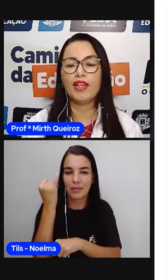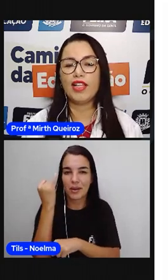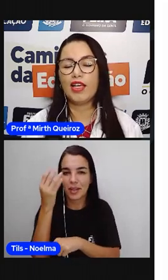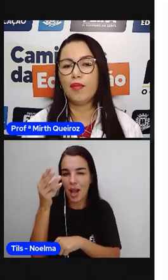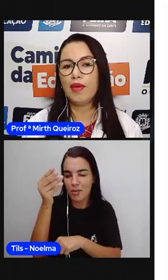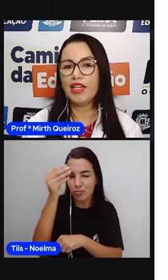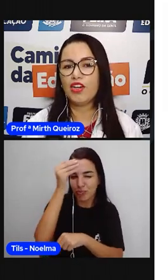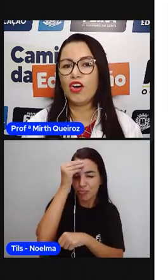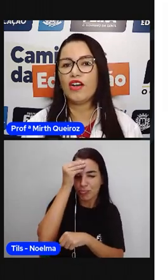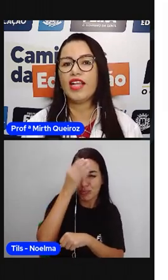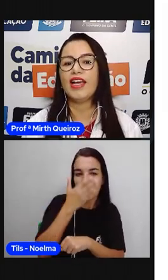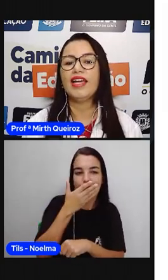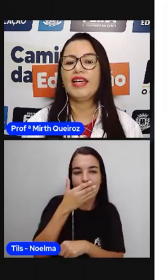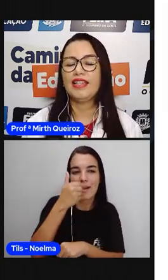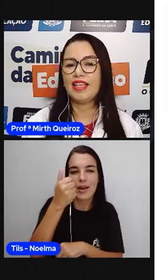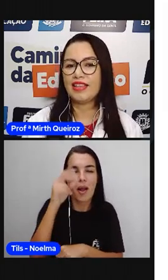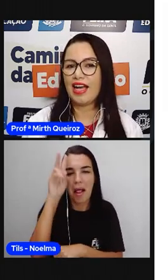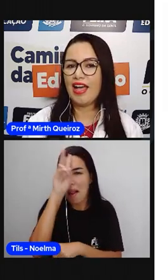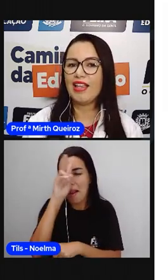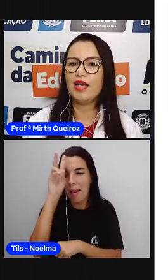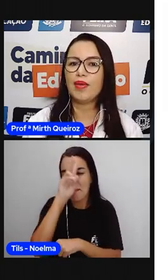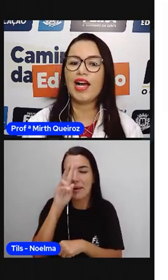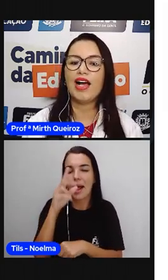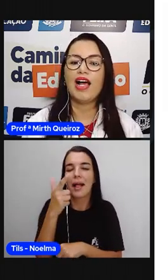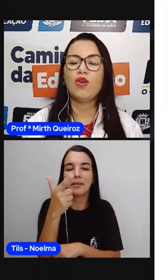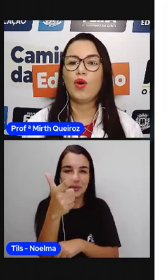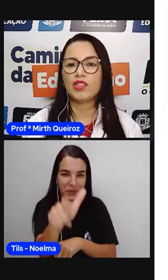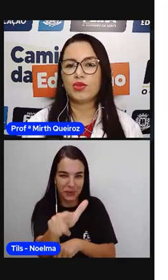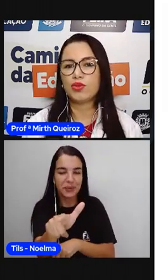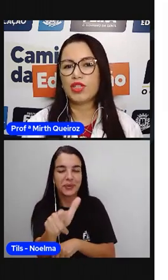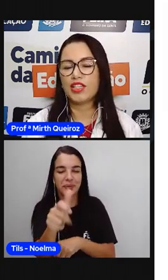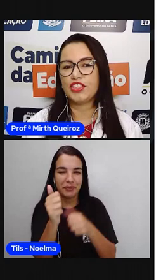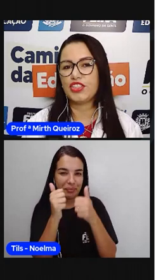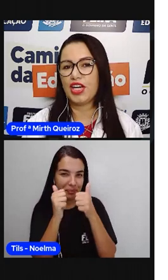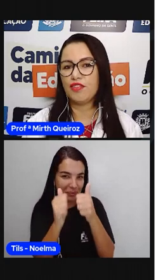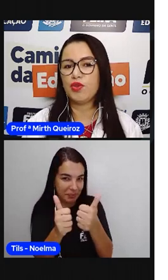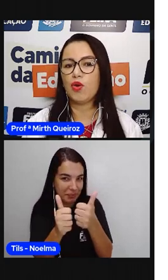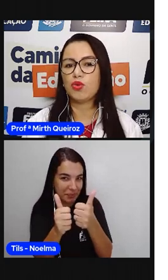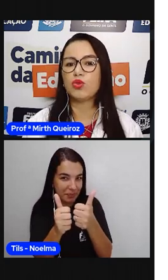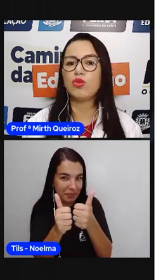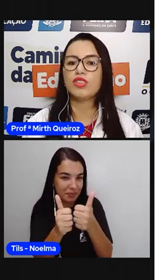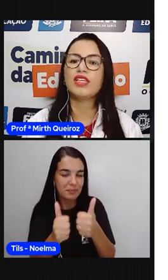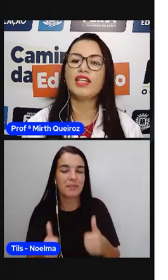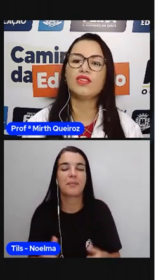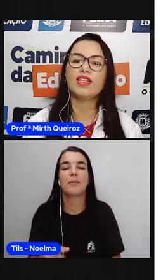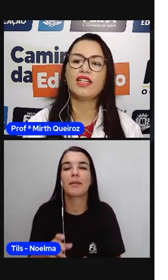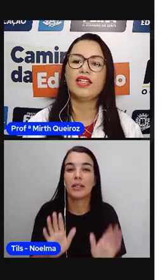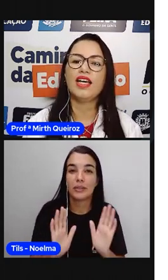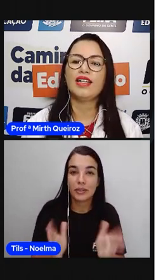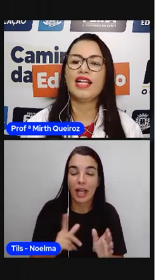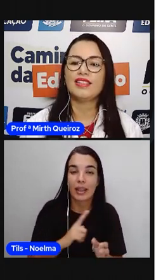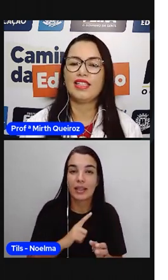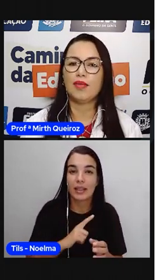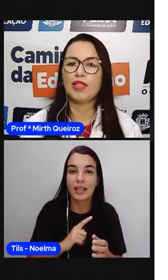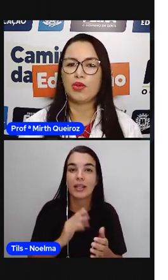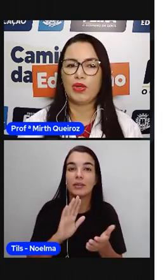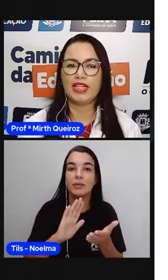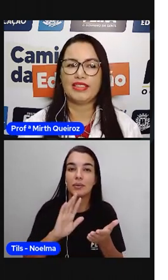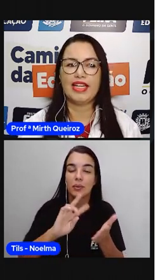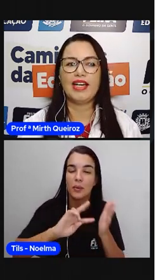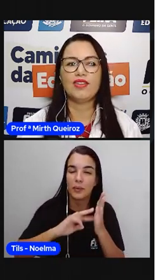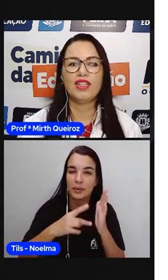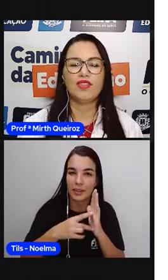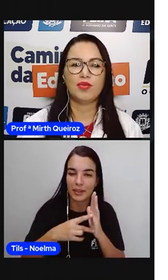compreender melhor, né? E tentar relembrar um assunto que a gente já viu, alguns conceitos aí da sílaba